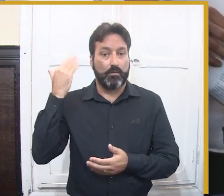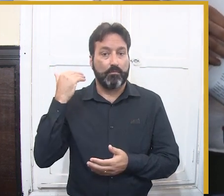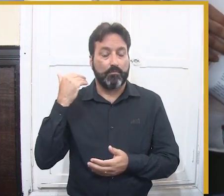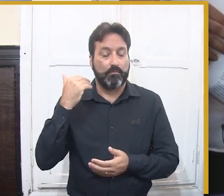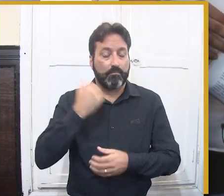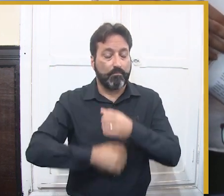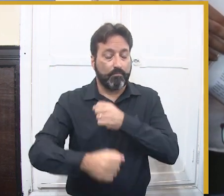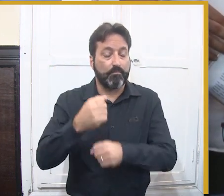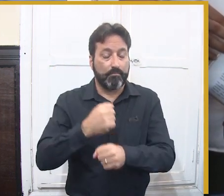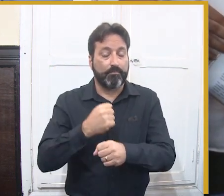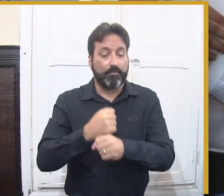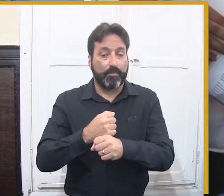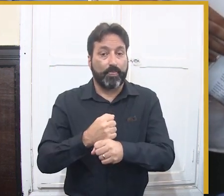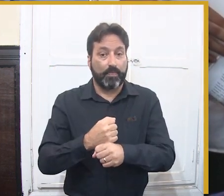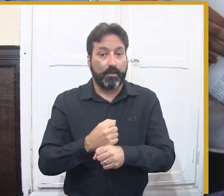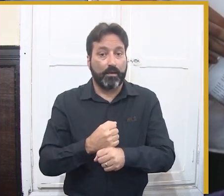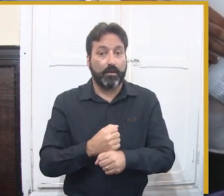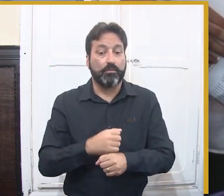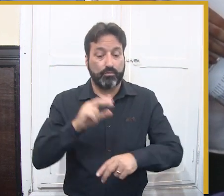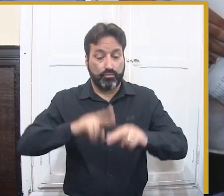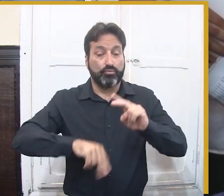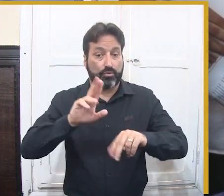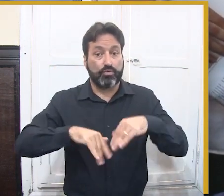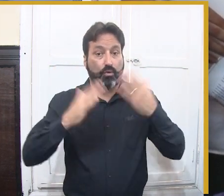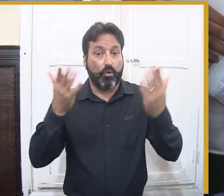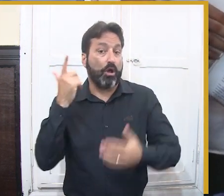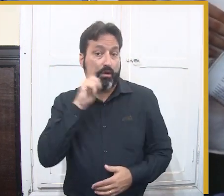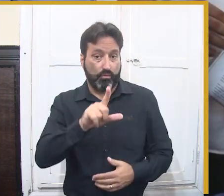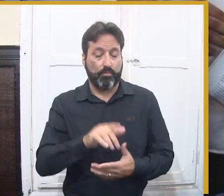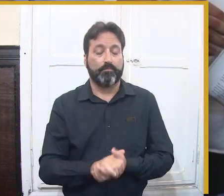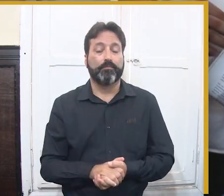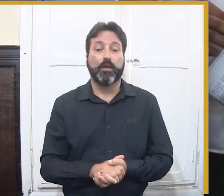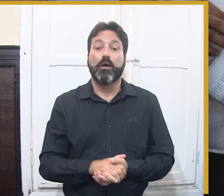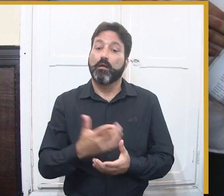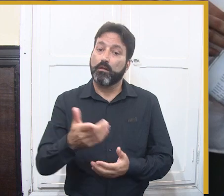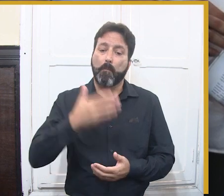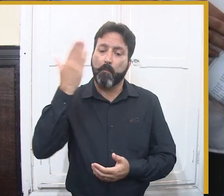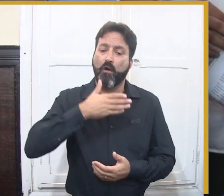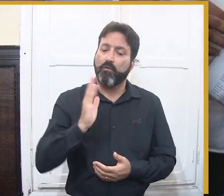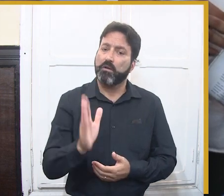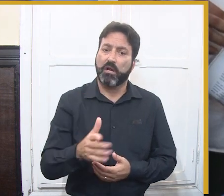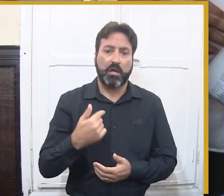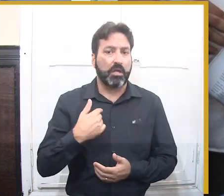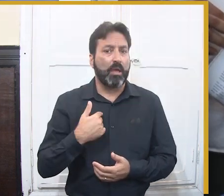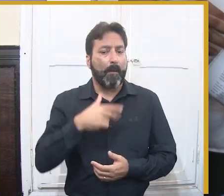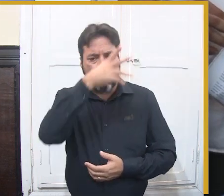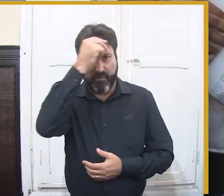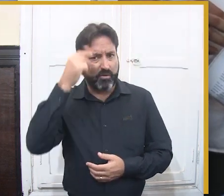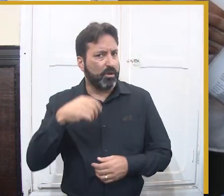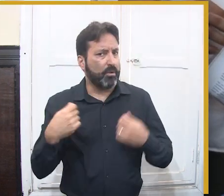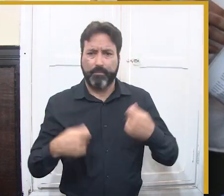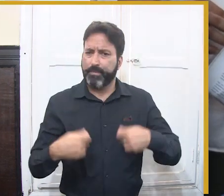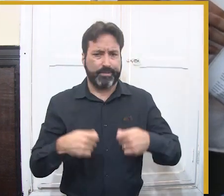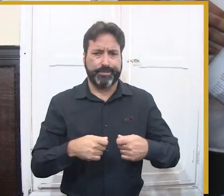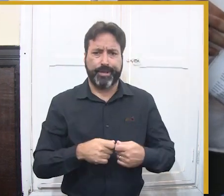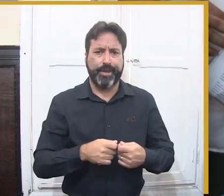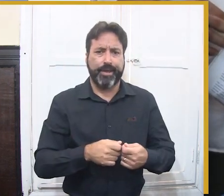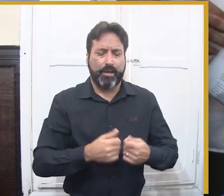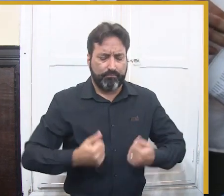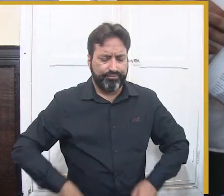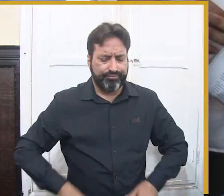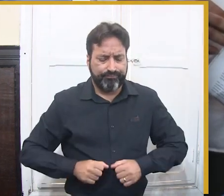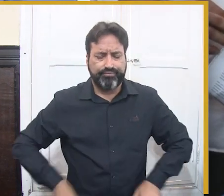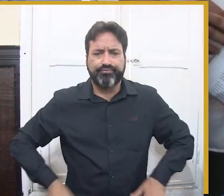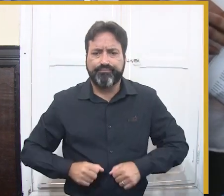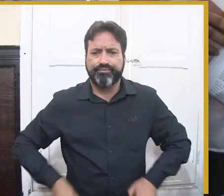1% do faturamento geral do São João ser revertido o lance mínimo é 1% daquilo que o São